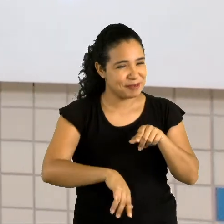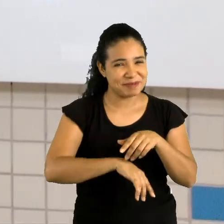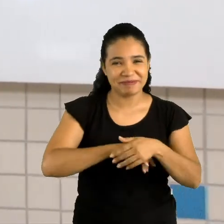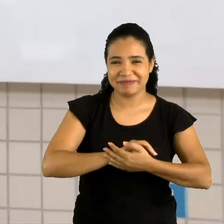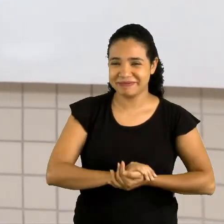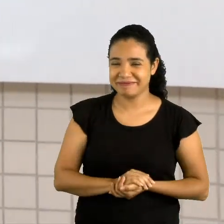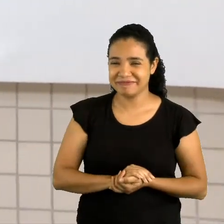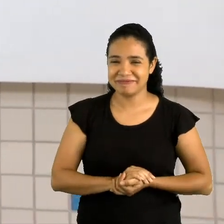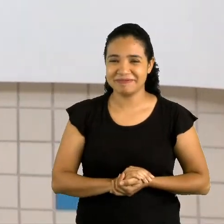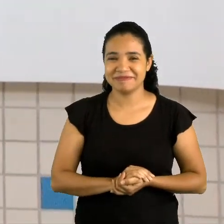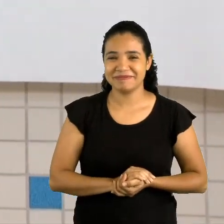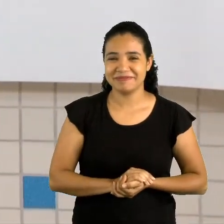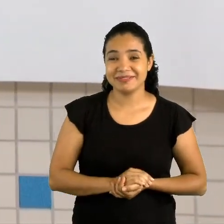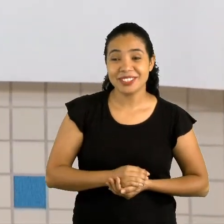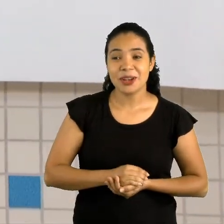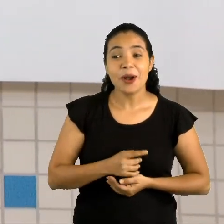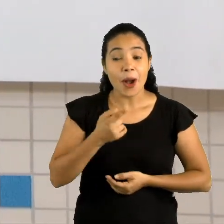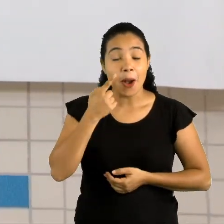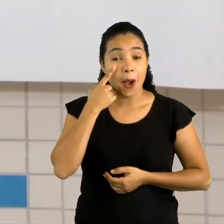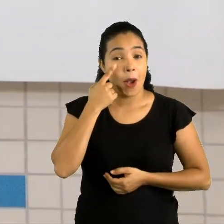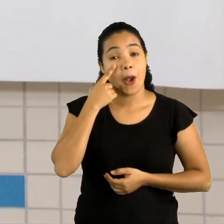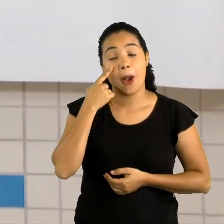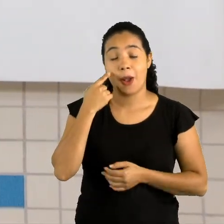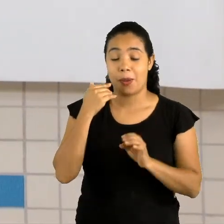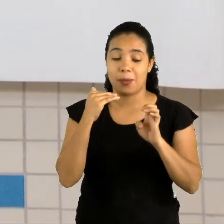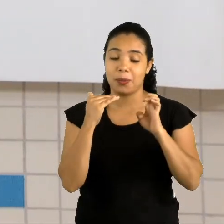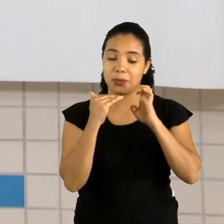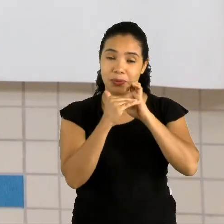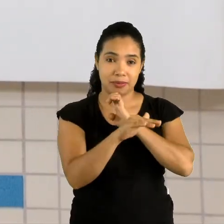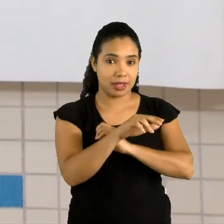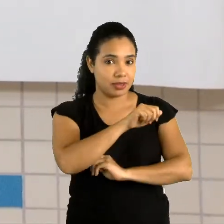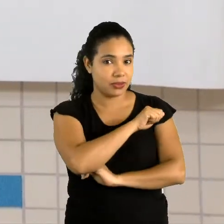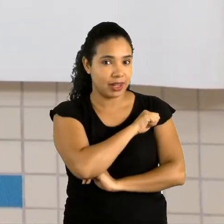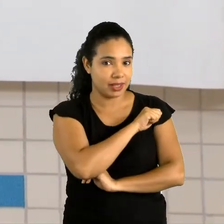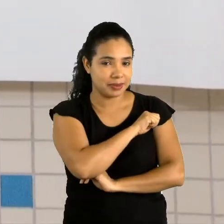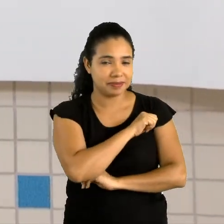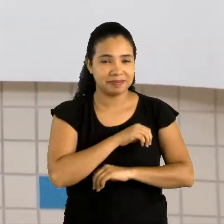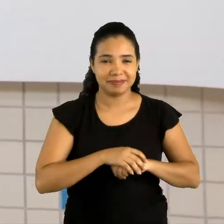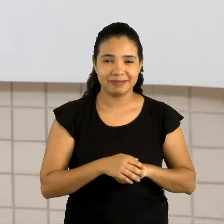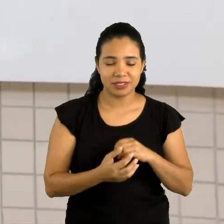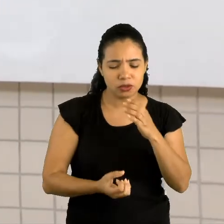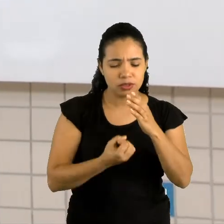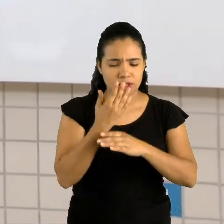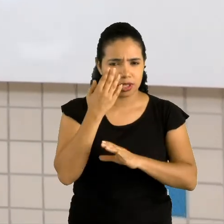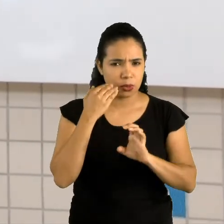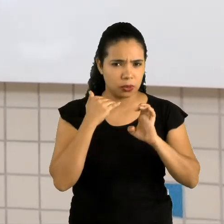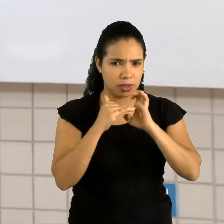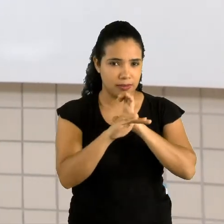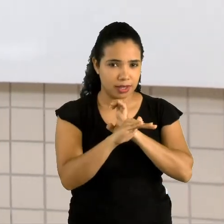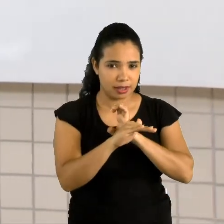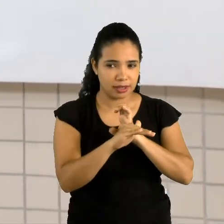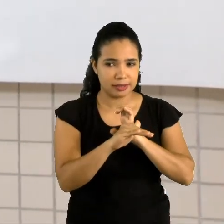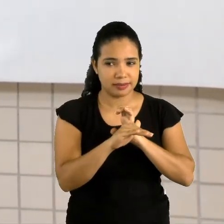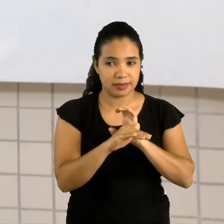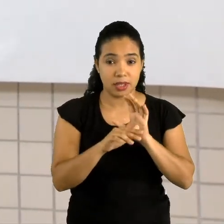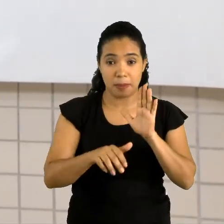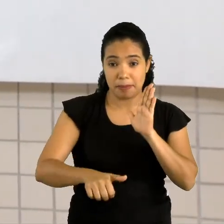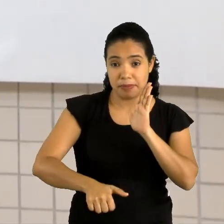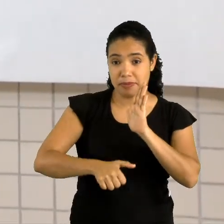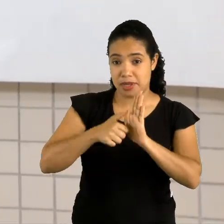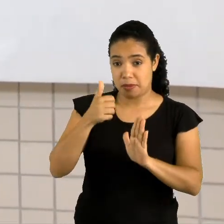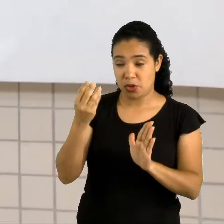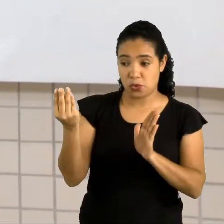Ó, vamos pensar no e-mail de um aluno. Vamos criar um e-mail para a Mariana. Então, primeiro ela vai